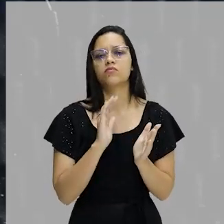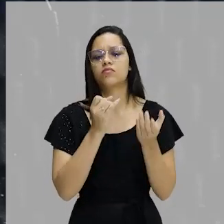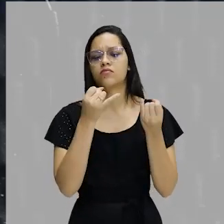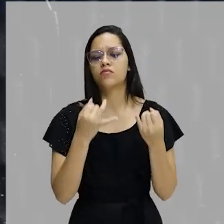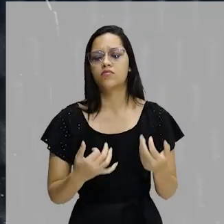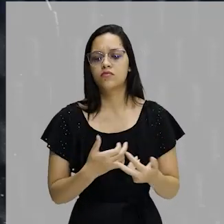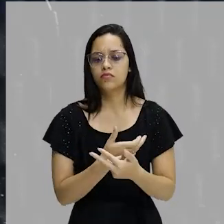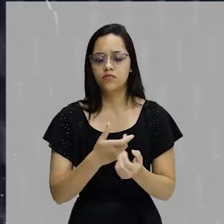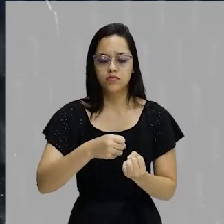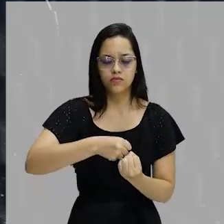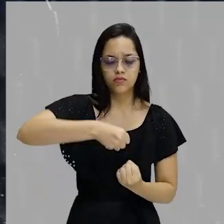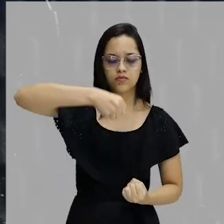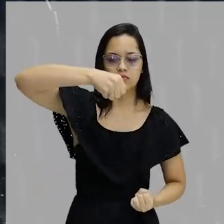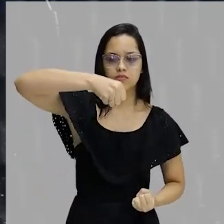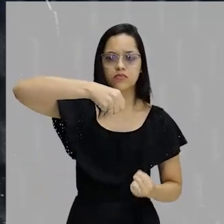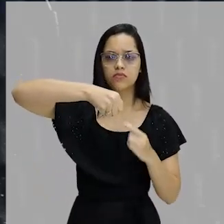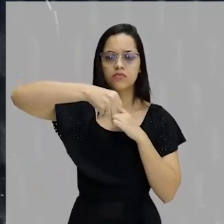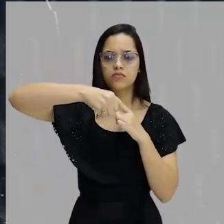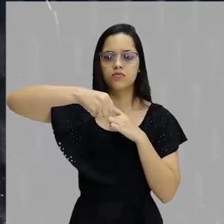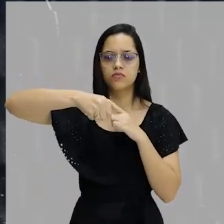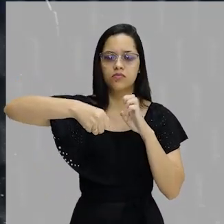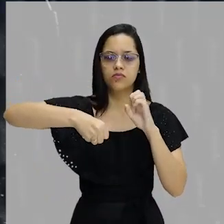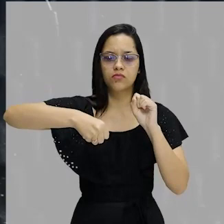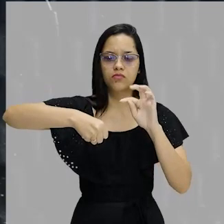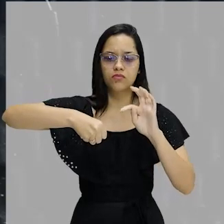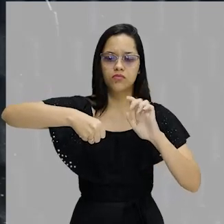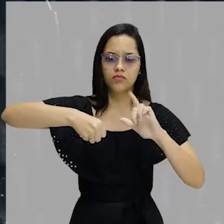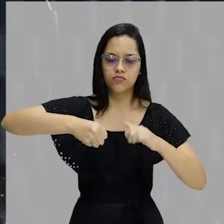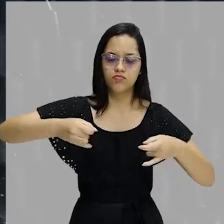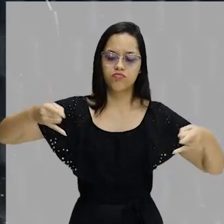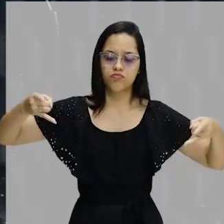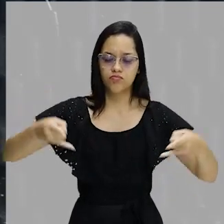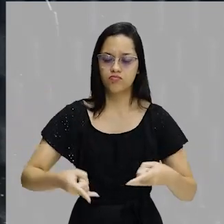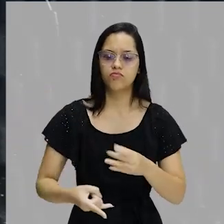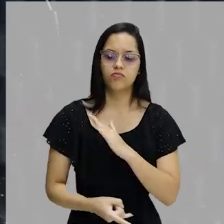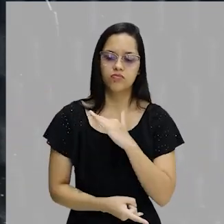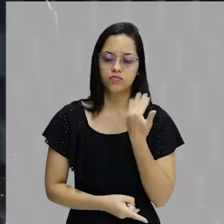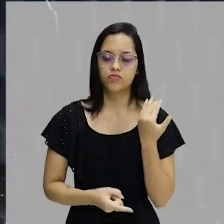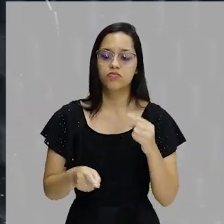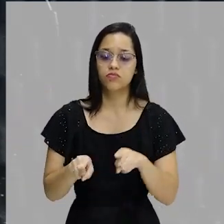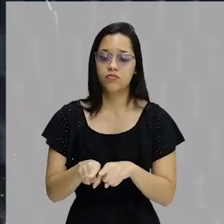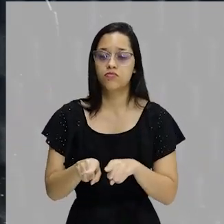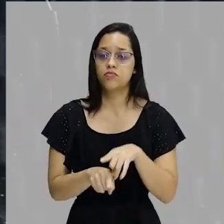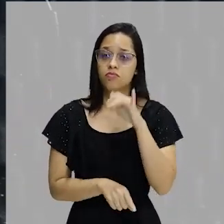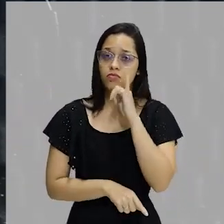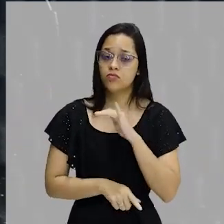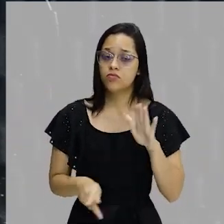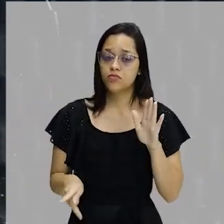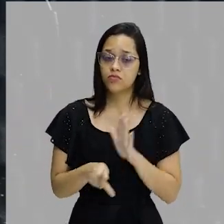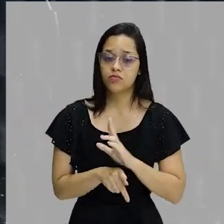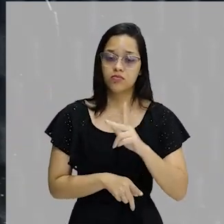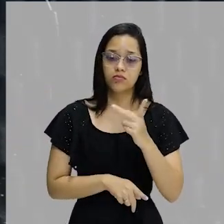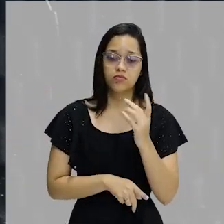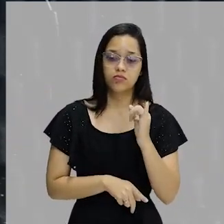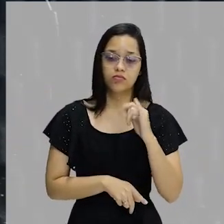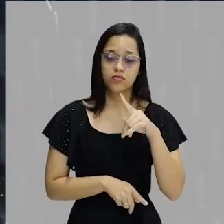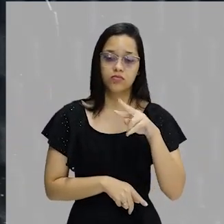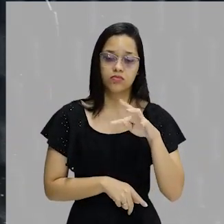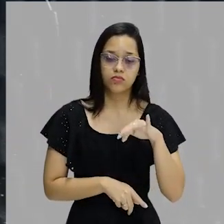hieróglifos, que eu falei das estelas funerárias, usei exemplos até chegar ao hipertexto,